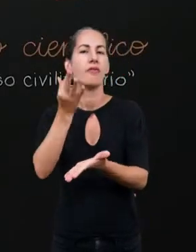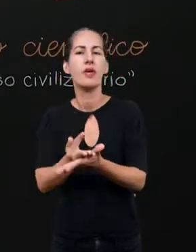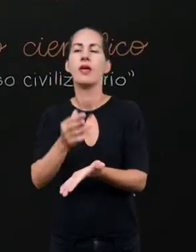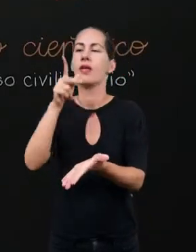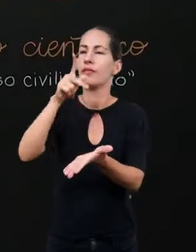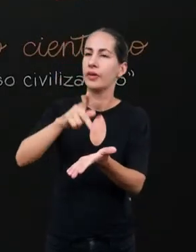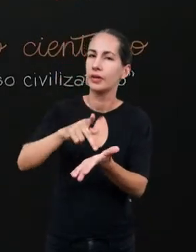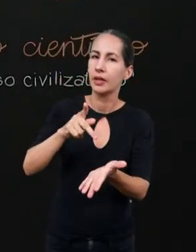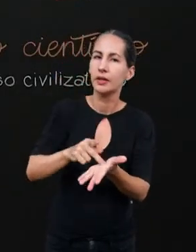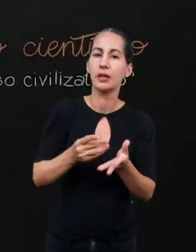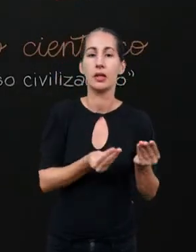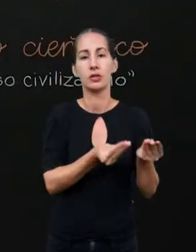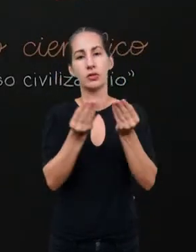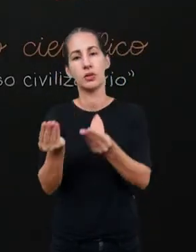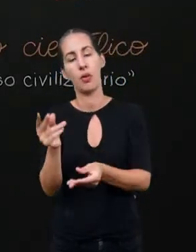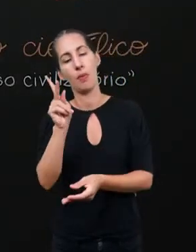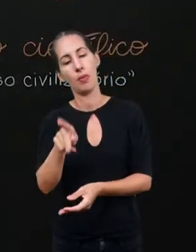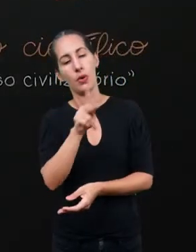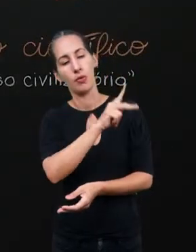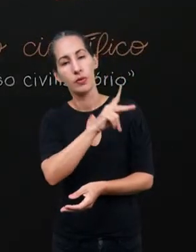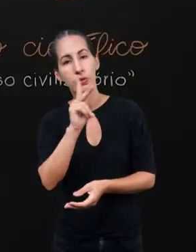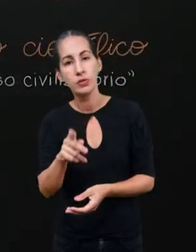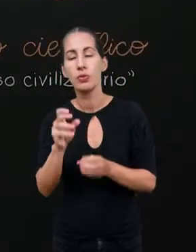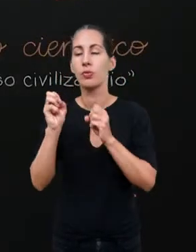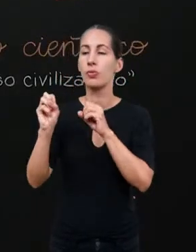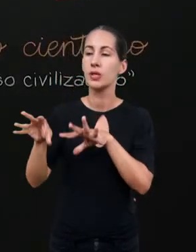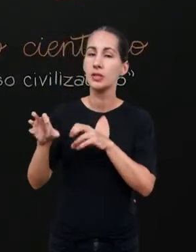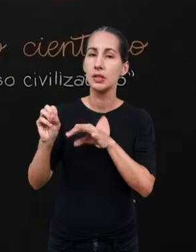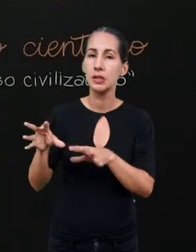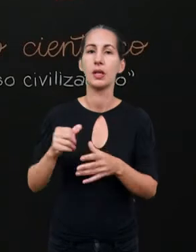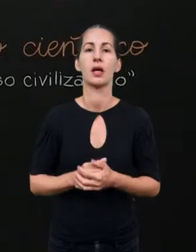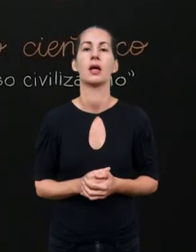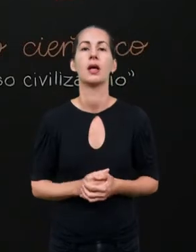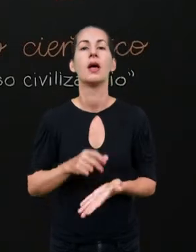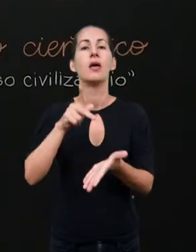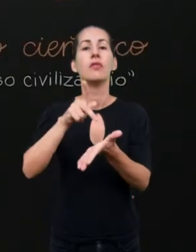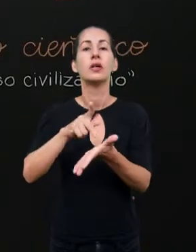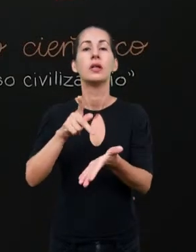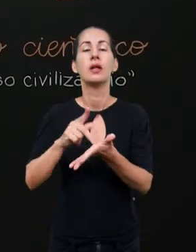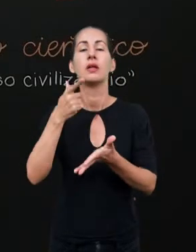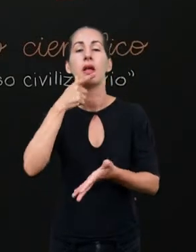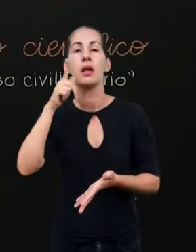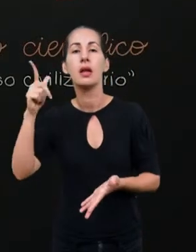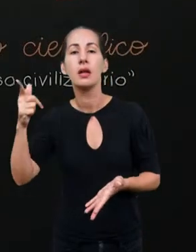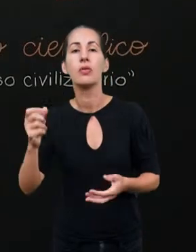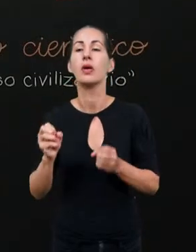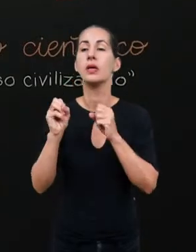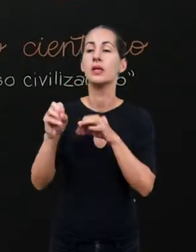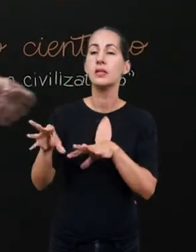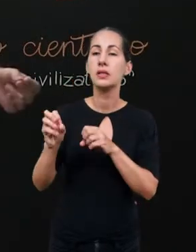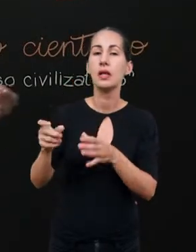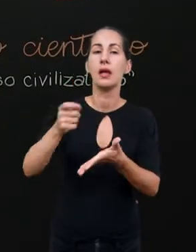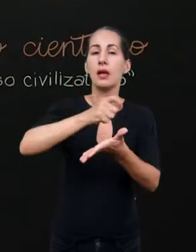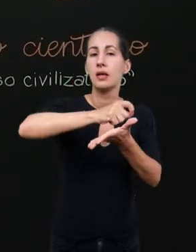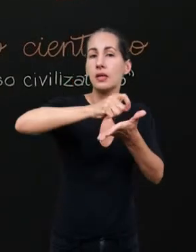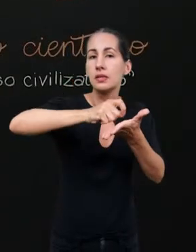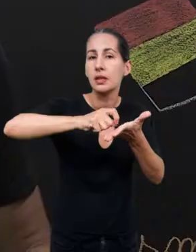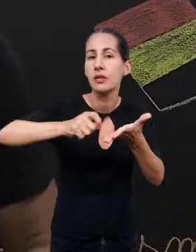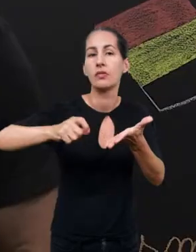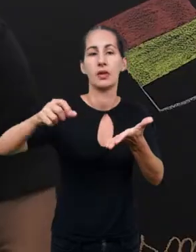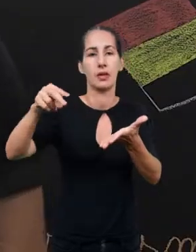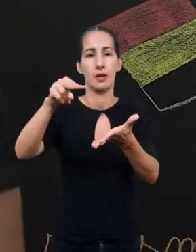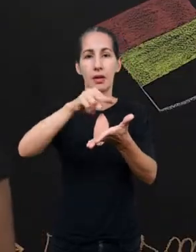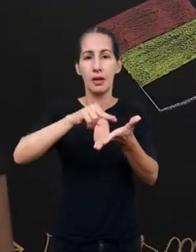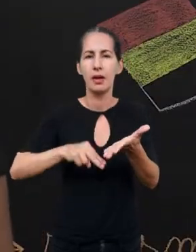Nós trouxemos um professor que vai ensiná-los a verdadeira língua. Vai lhes ensinar a escrever e ler.